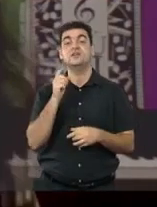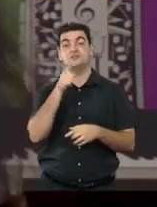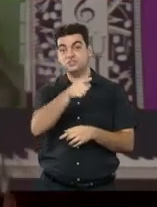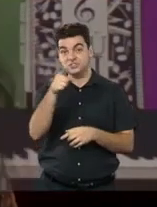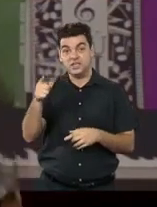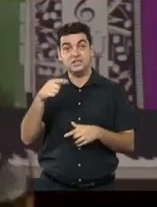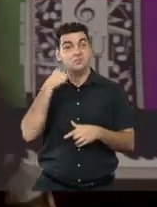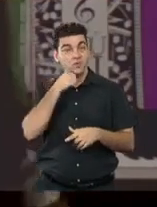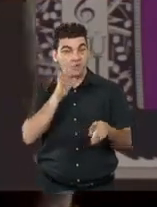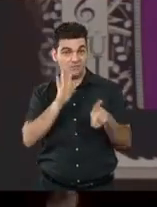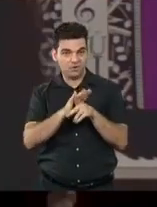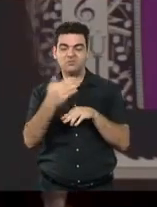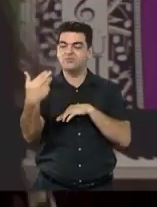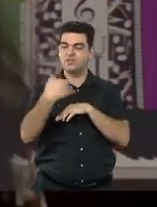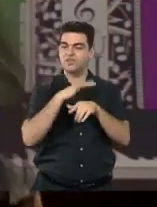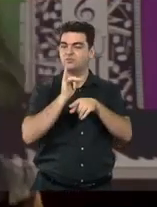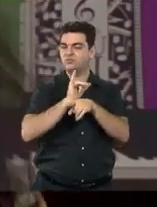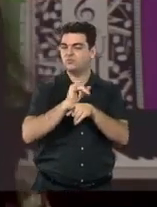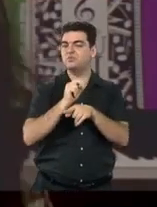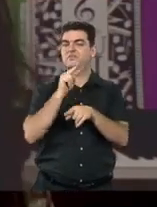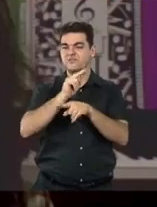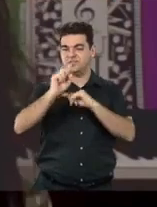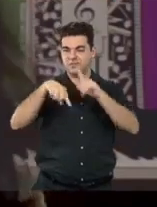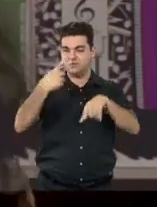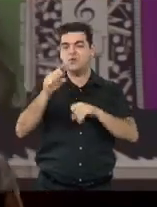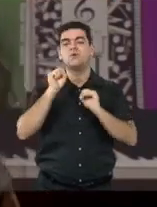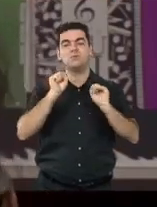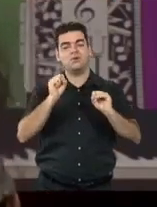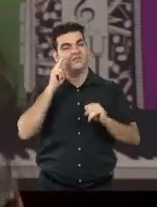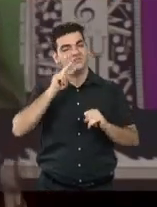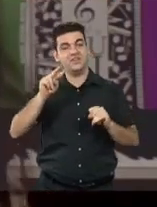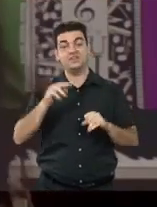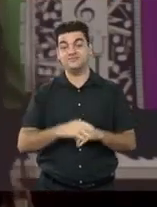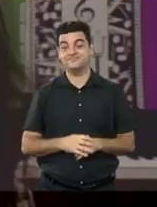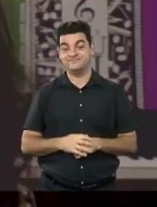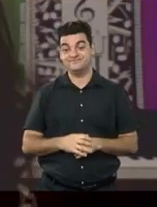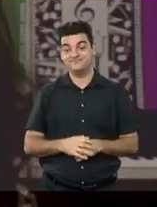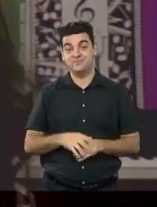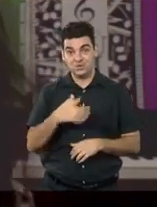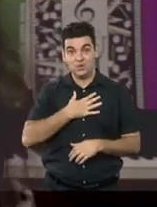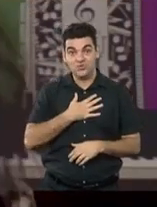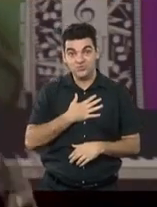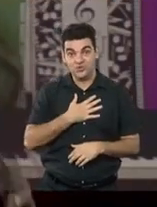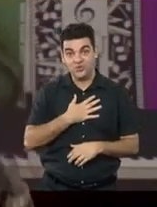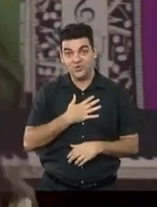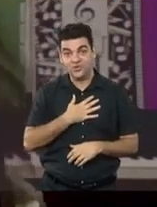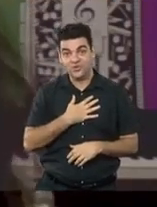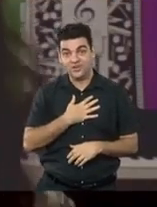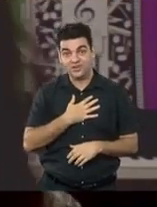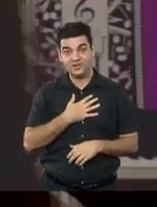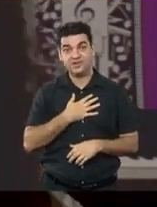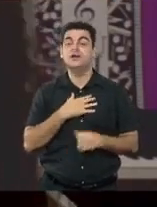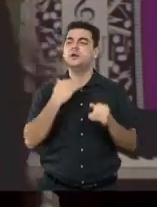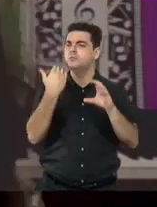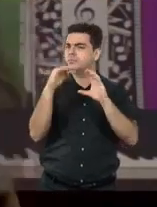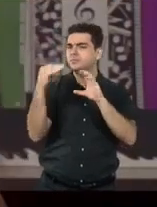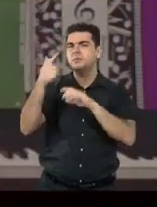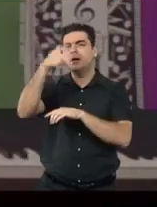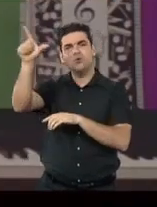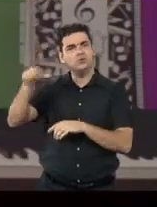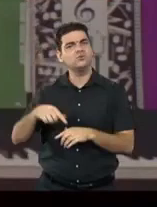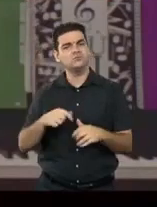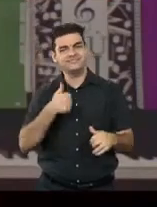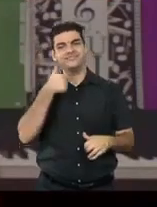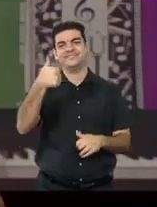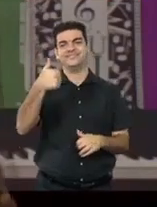especialmente mulheres, possam ter acesso a este inspirador debate. Então, se ele fez sentido para você, se puder, compartilhe e curta esse